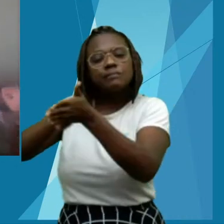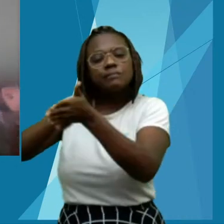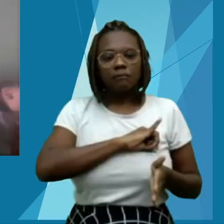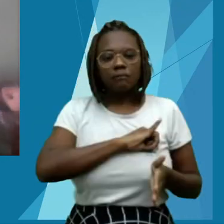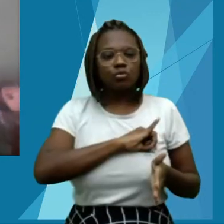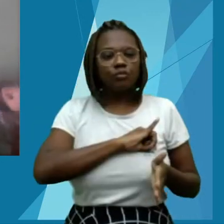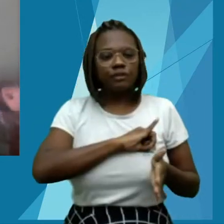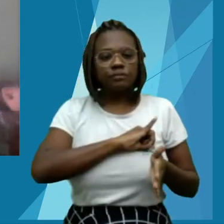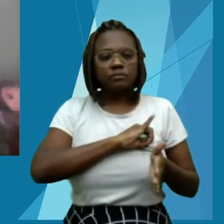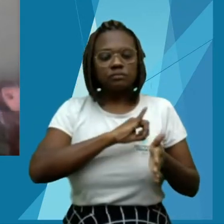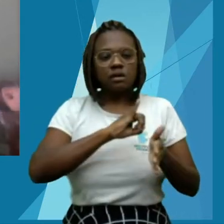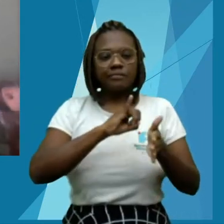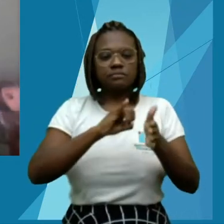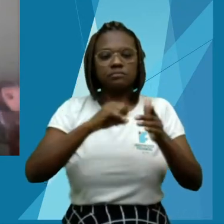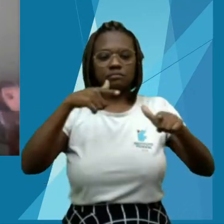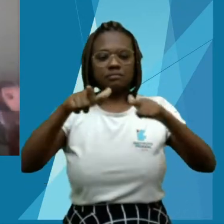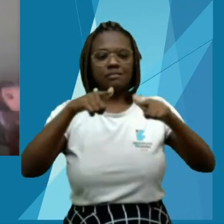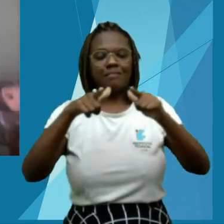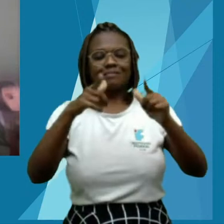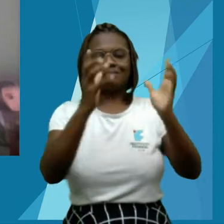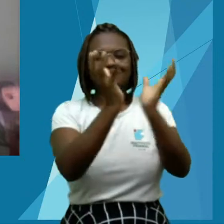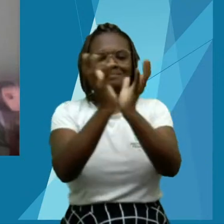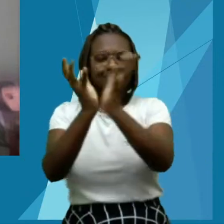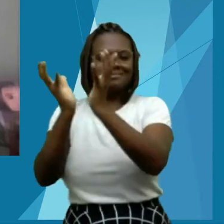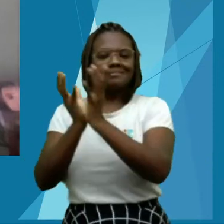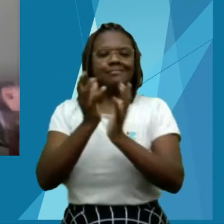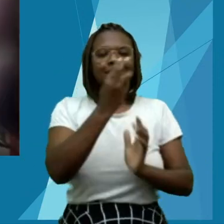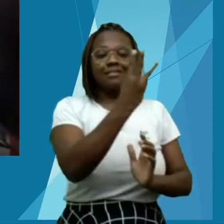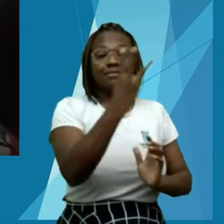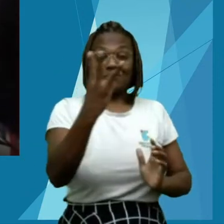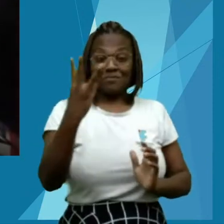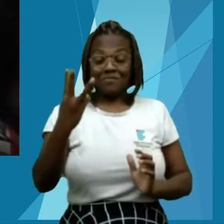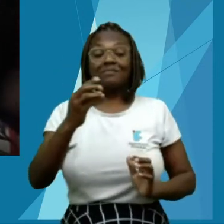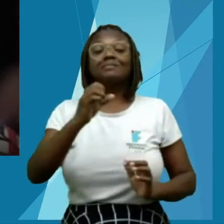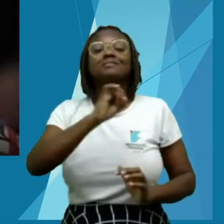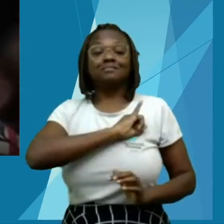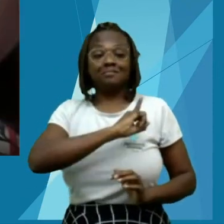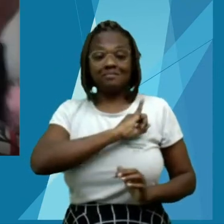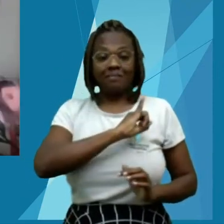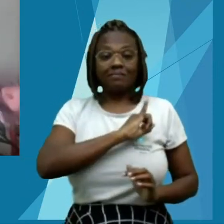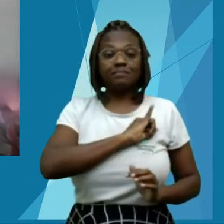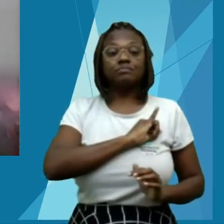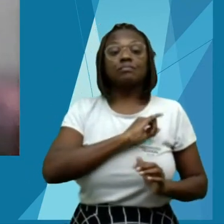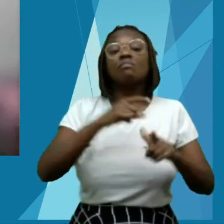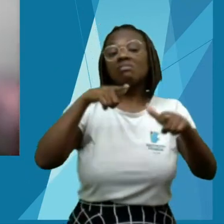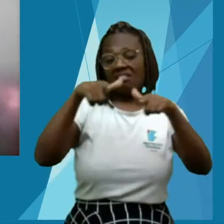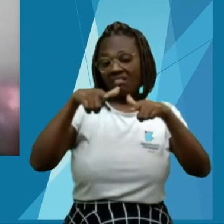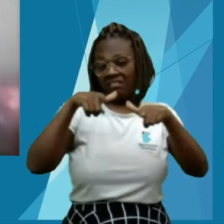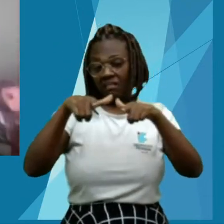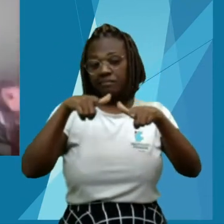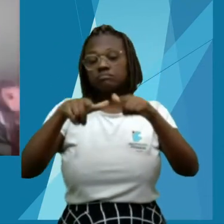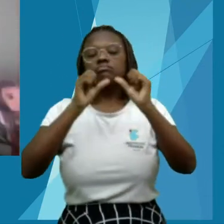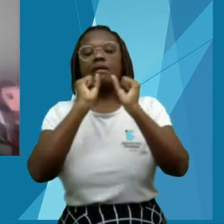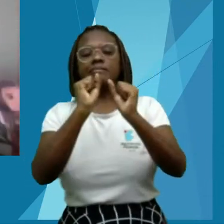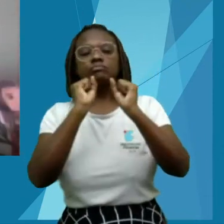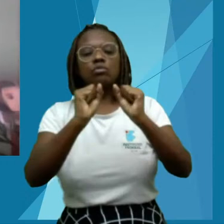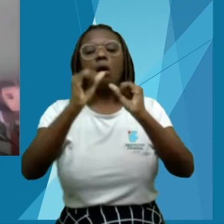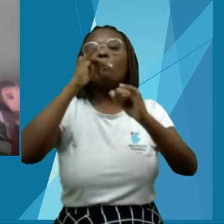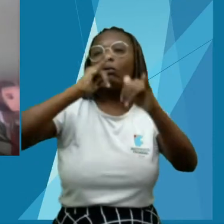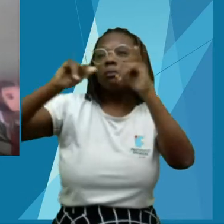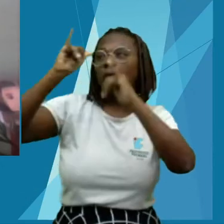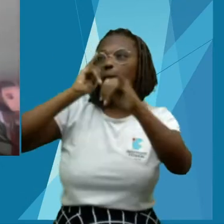Porque esse é um trabalho conjunto entre essas três instituições. Esse trabalho, ele pode divulgar